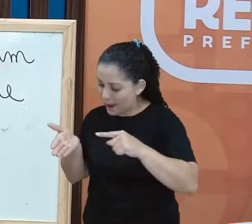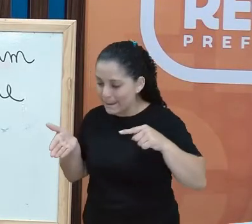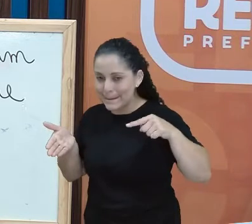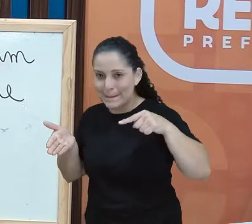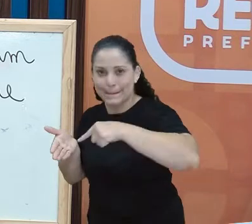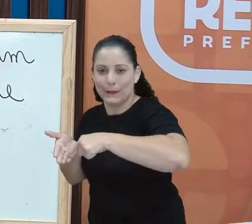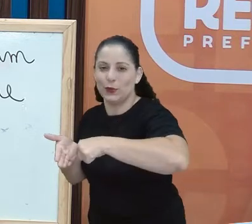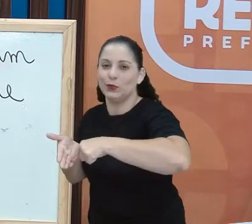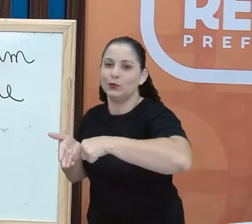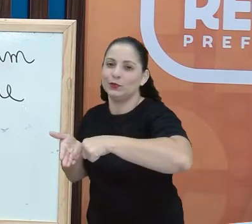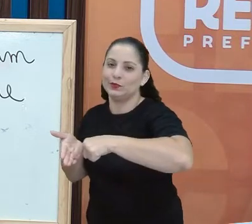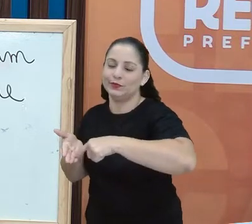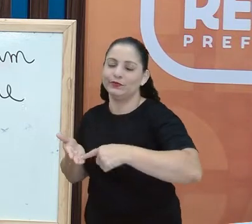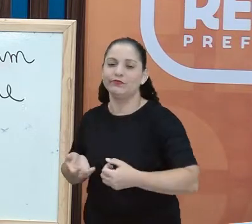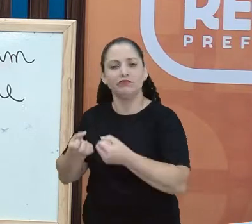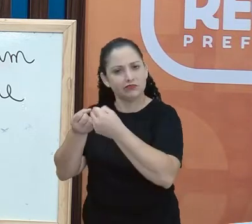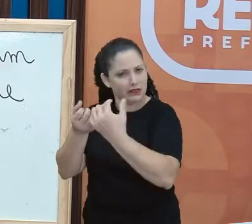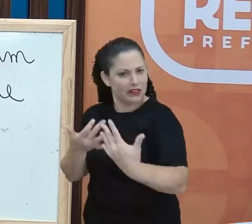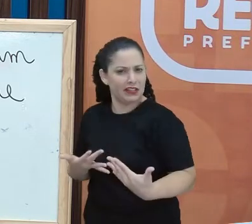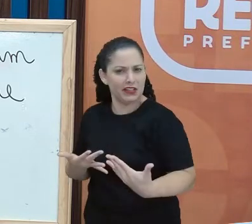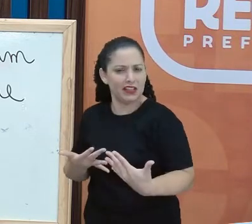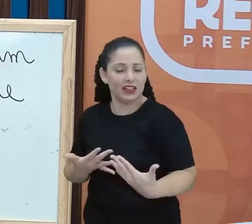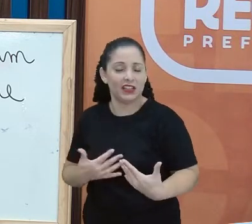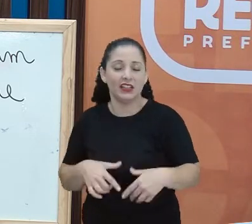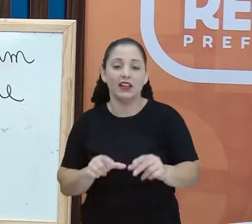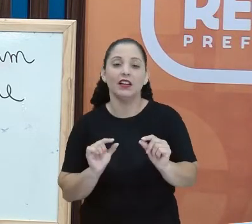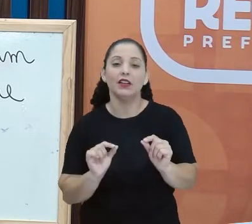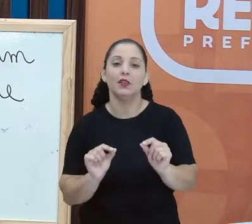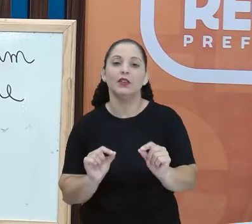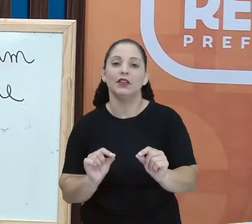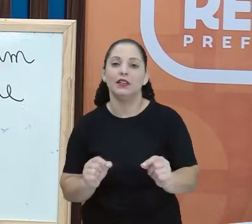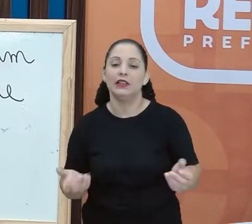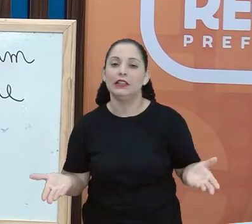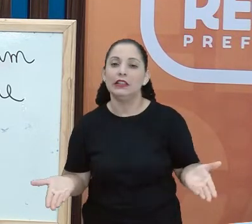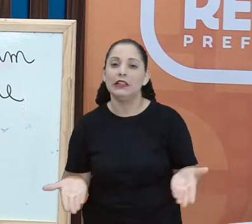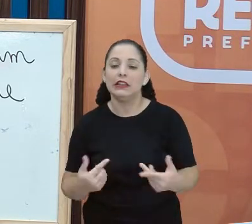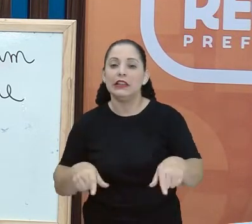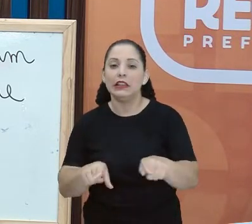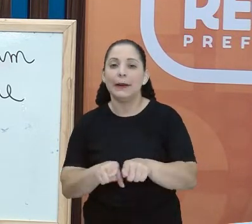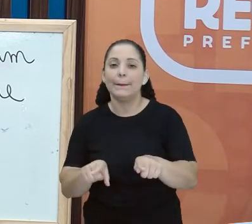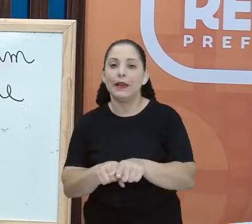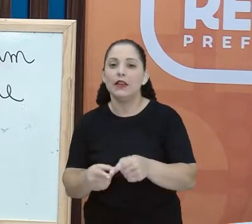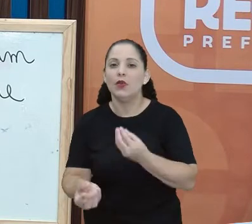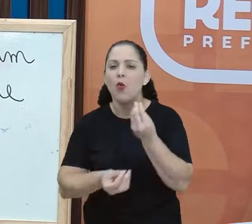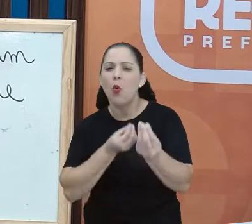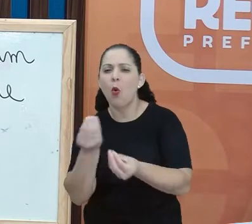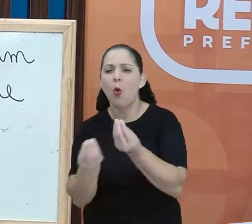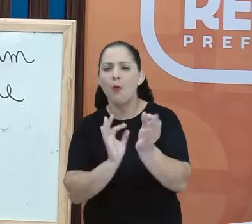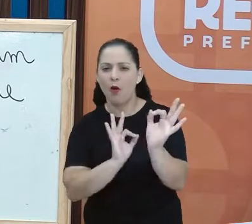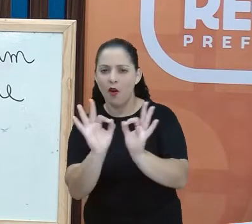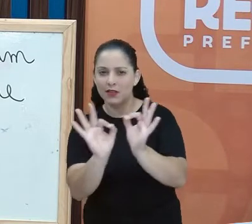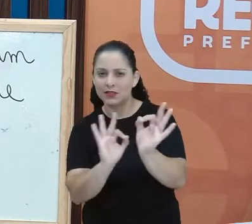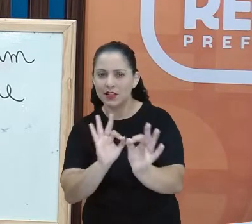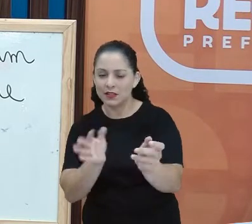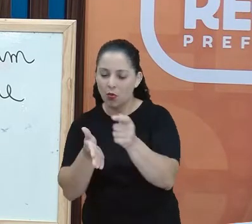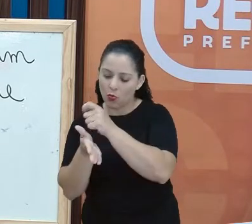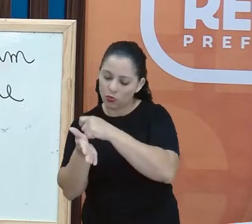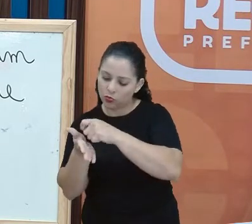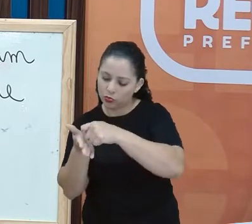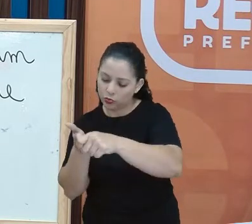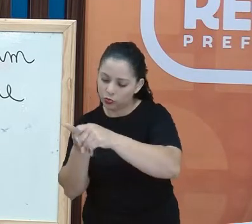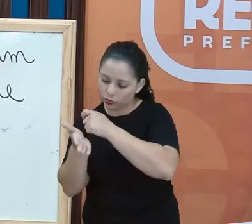colocar E A direção da escrita, olha só. A direção